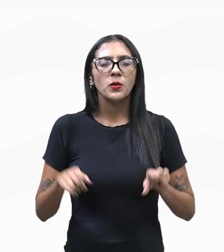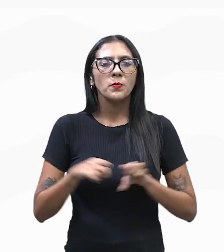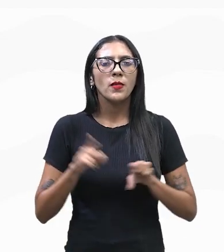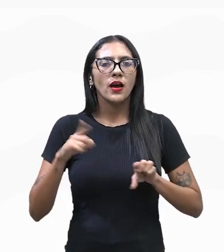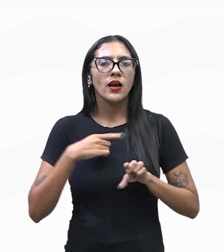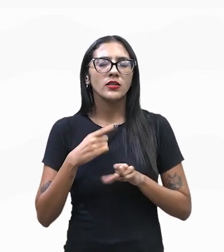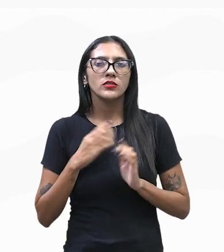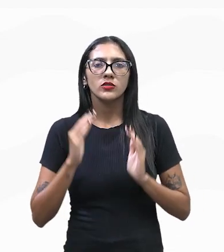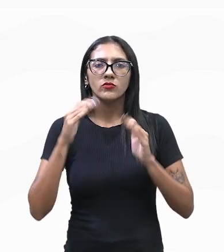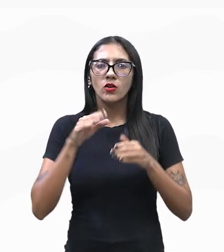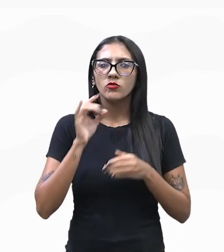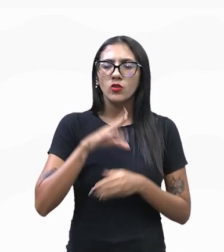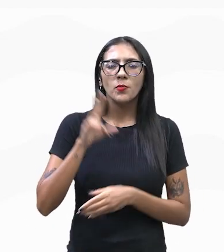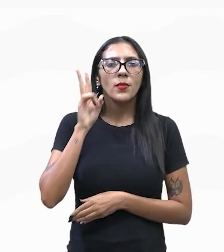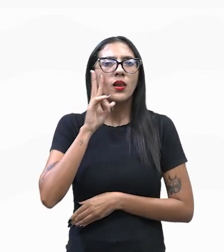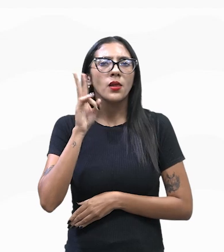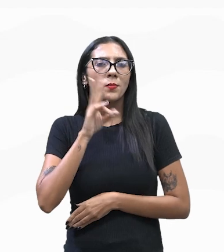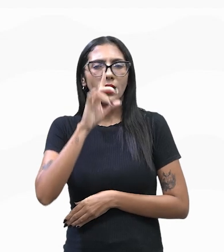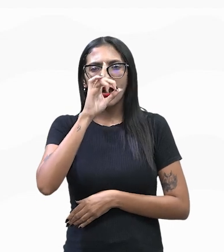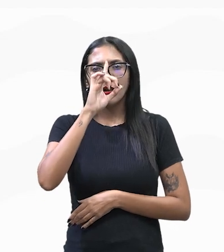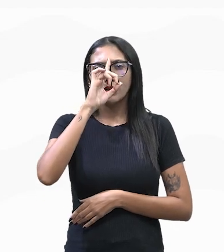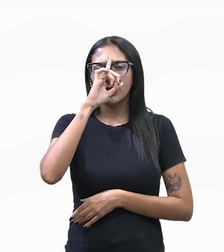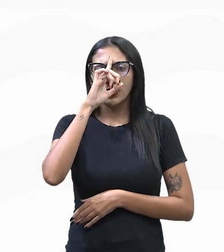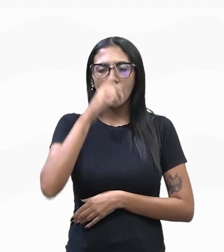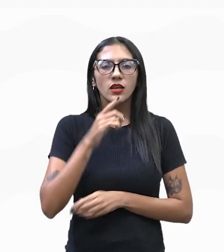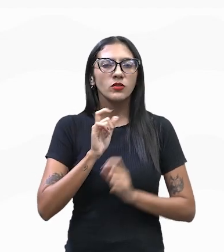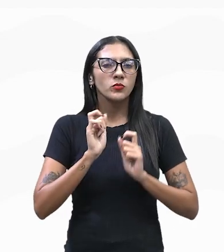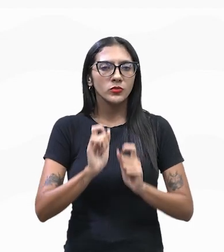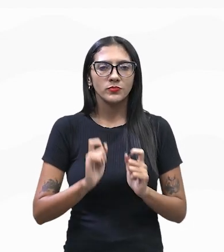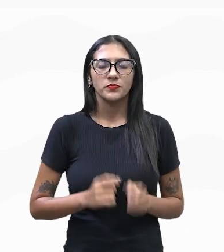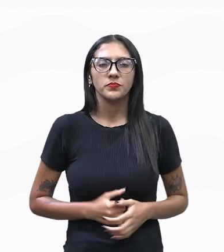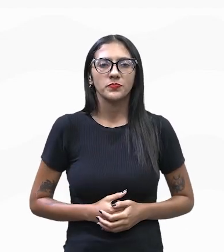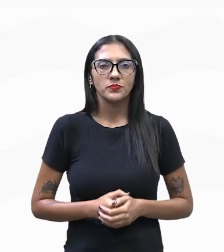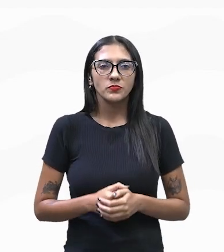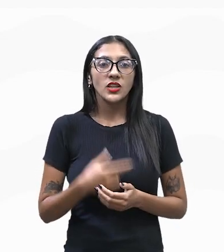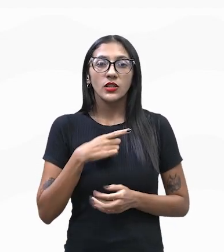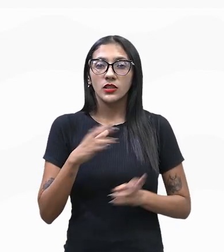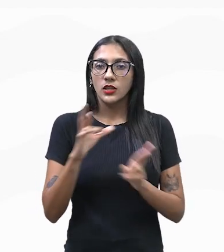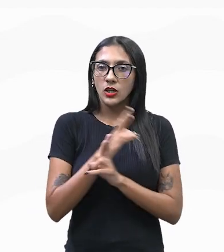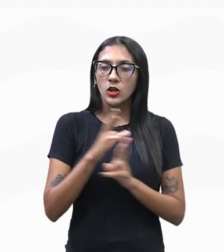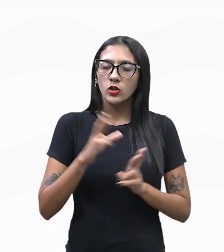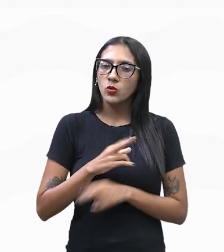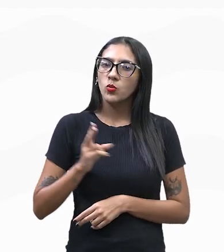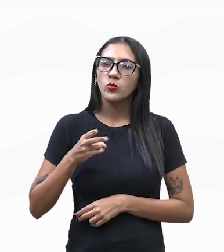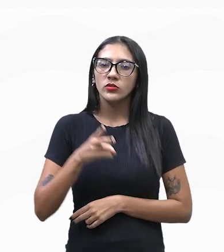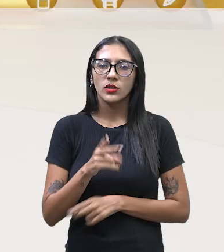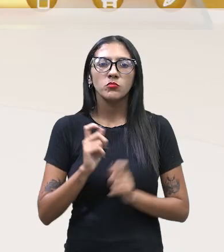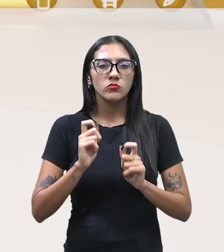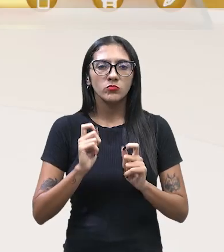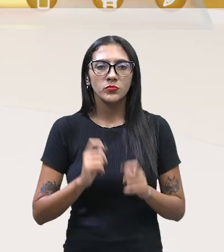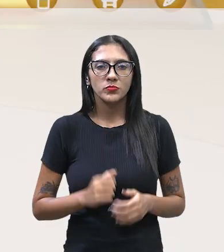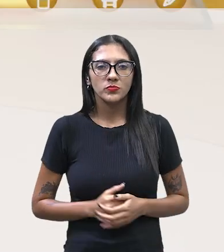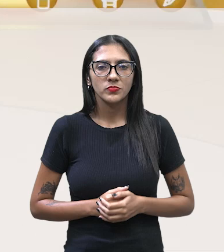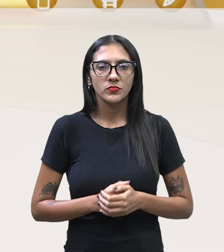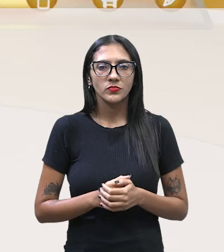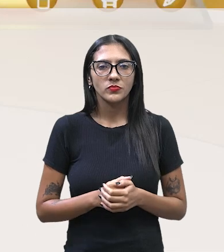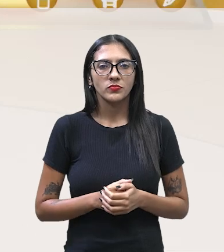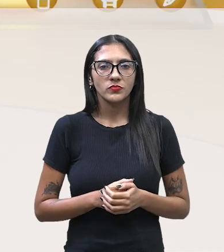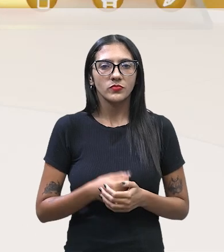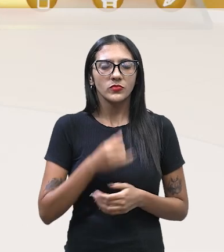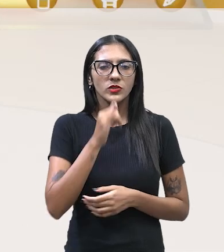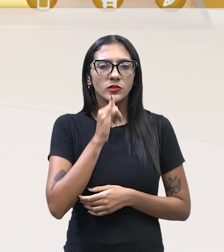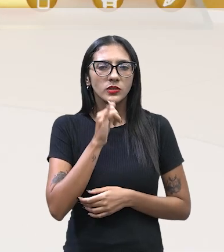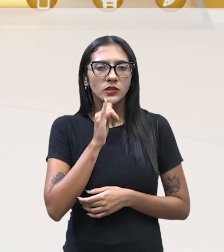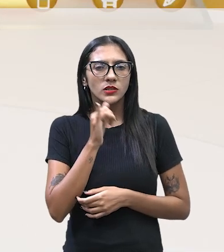só para a gente memorizar, a ideia de digital é sempre relacionada, então, aos números binários, 0 e 1, né?